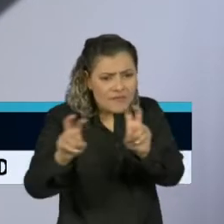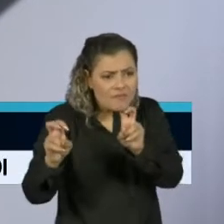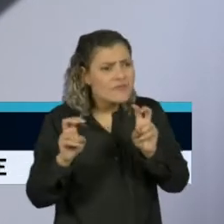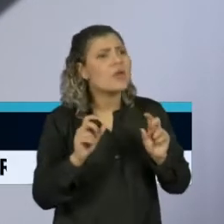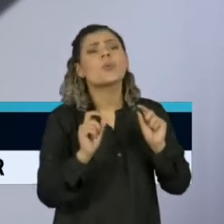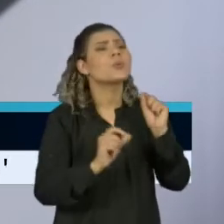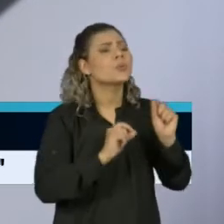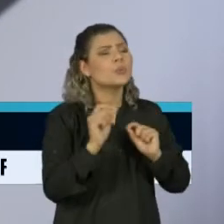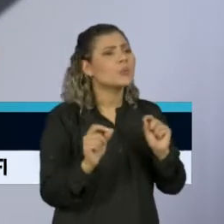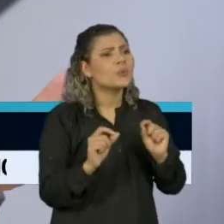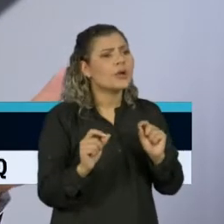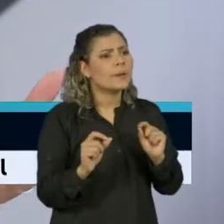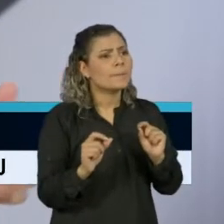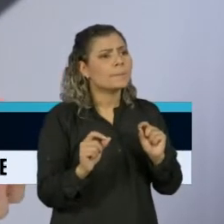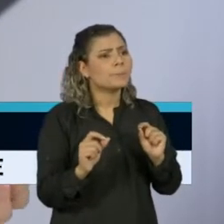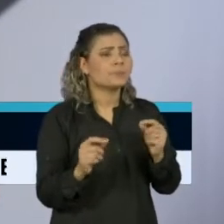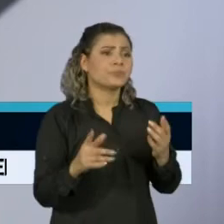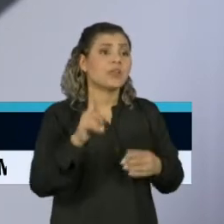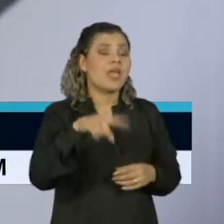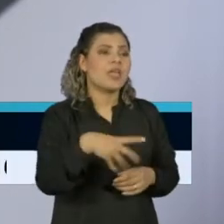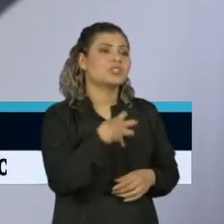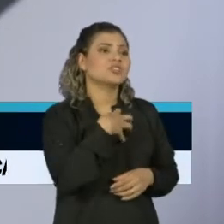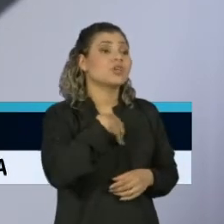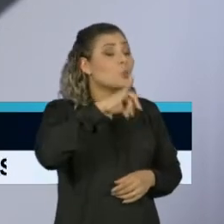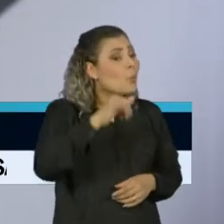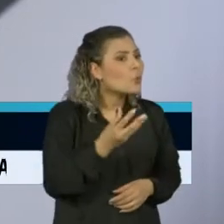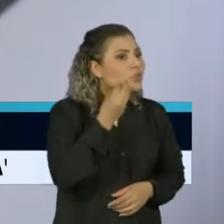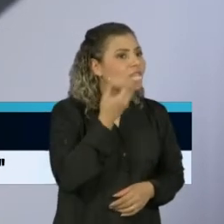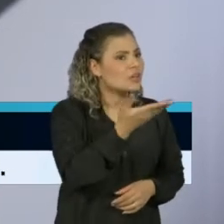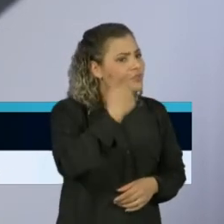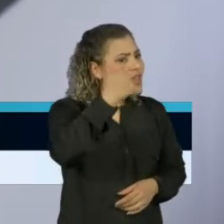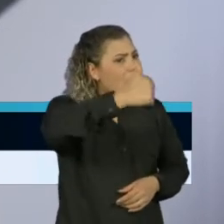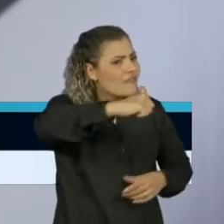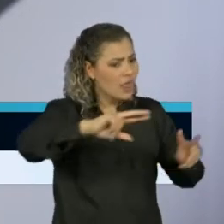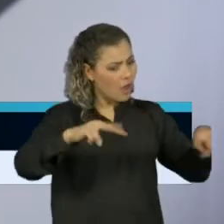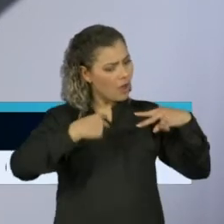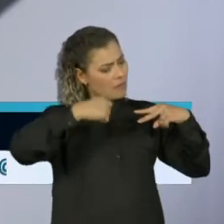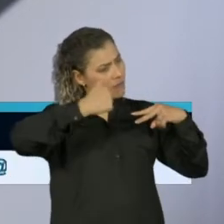uma oportunidade de reavaliar a sua postura.